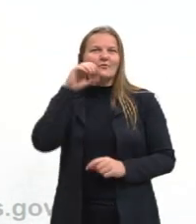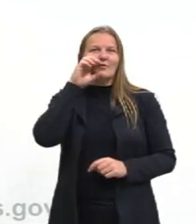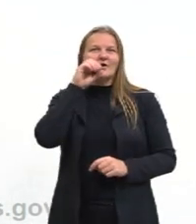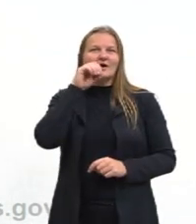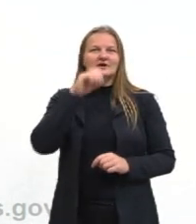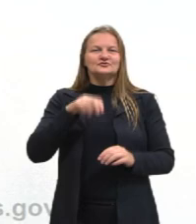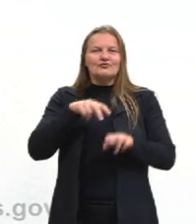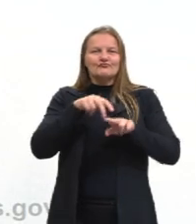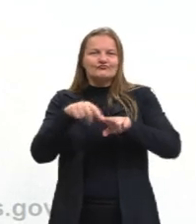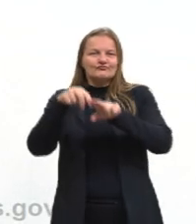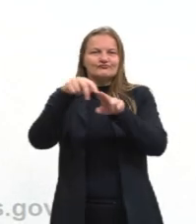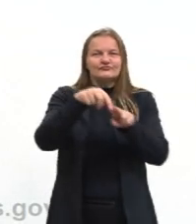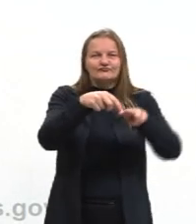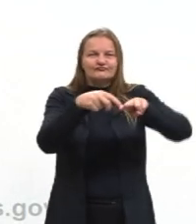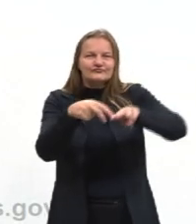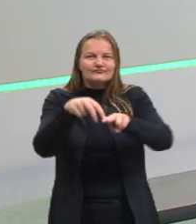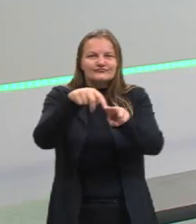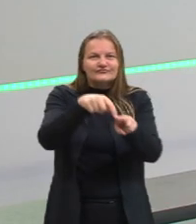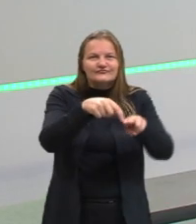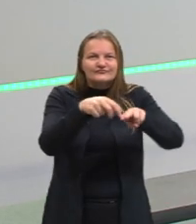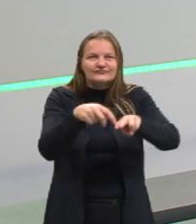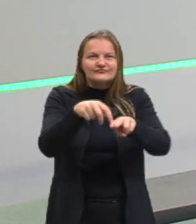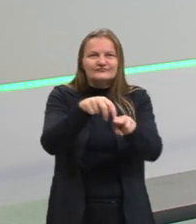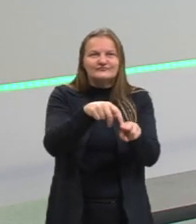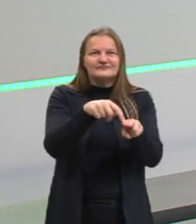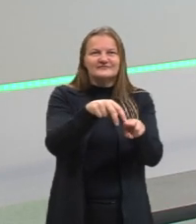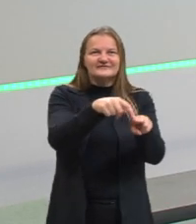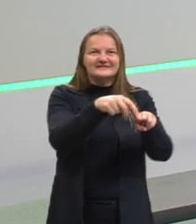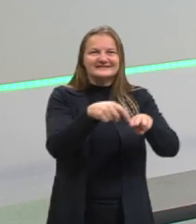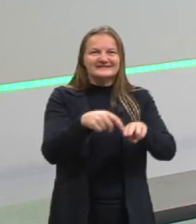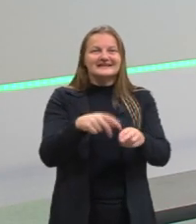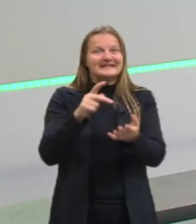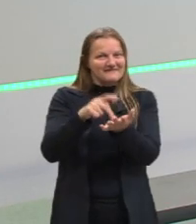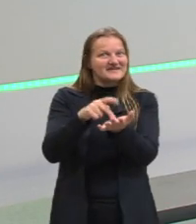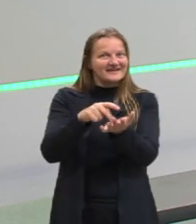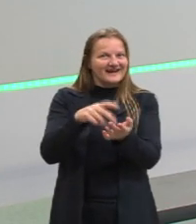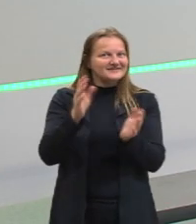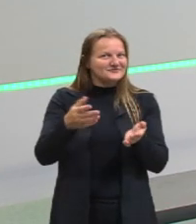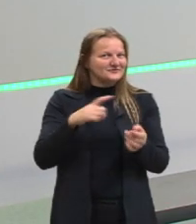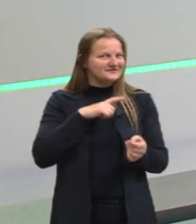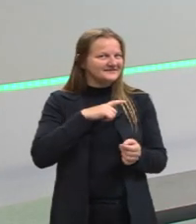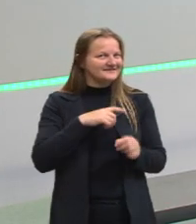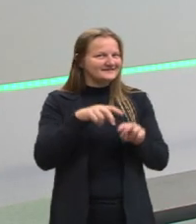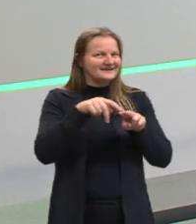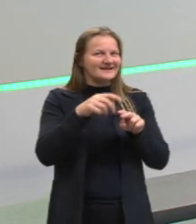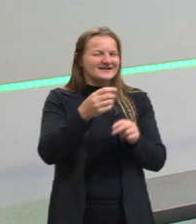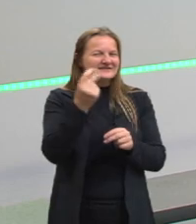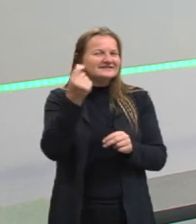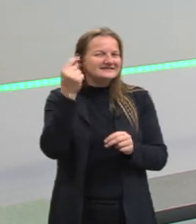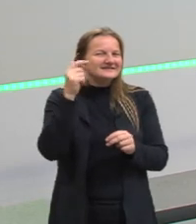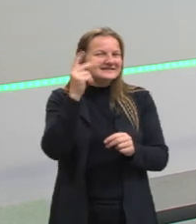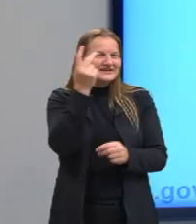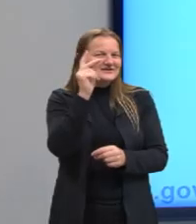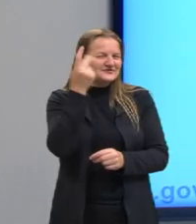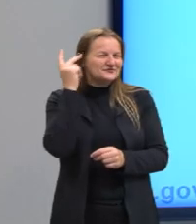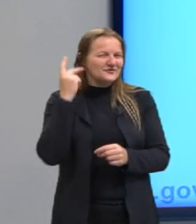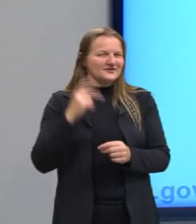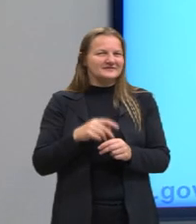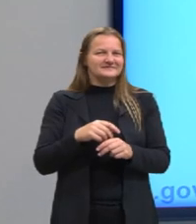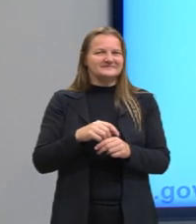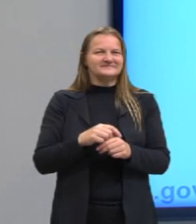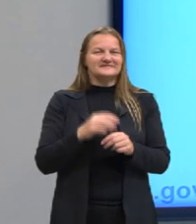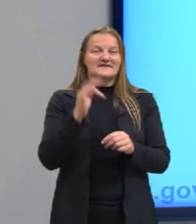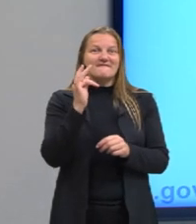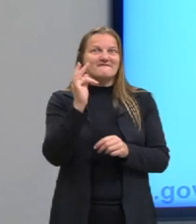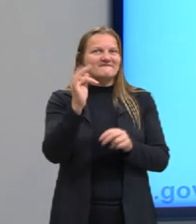no skate. Hoje a gente já sabe que tem alguns cachorros que andam no skate, né? Mas aqui seria uma imagem fictícia, tá?